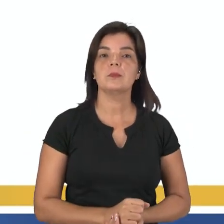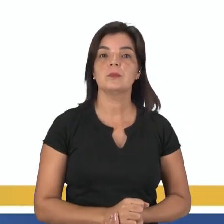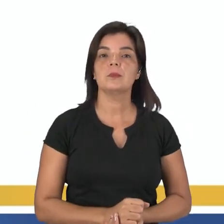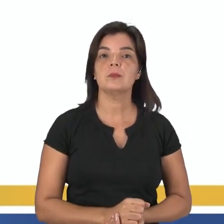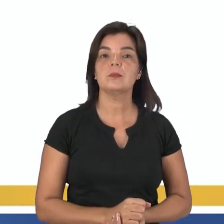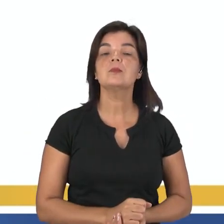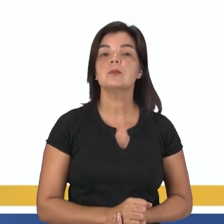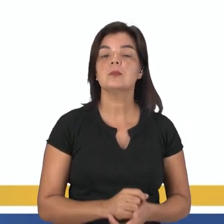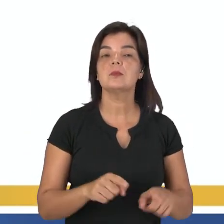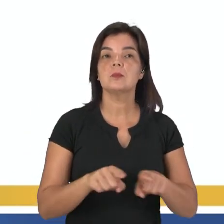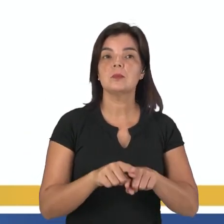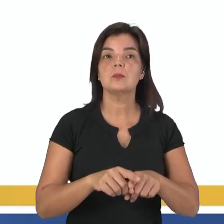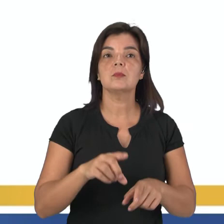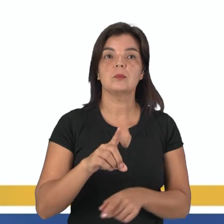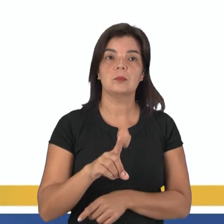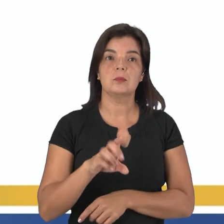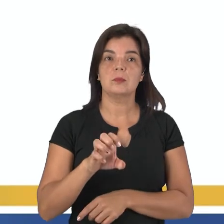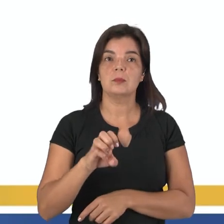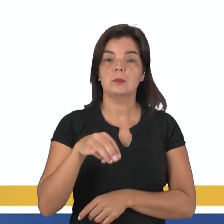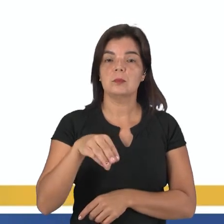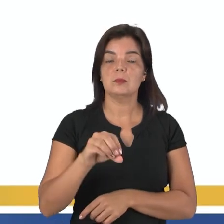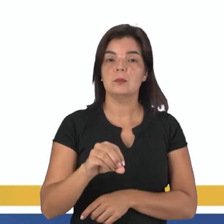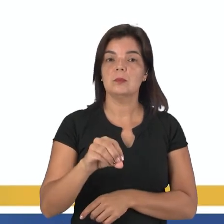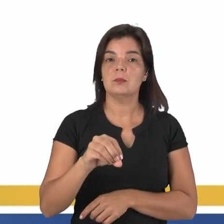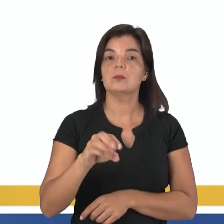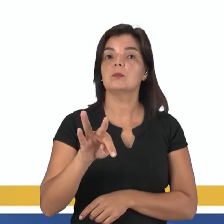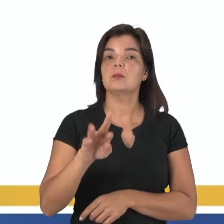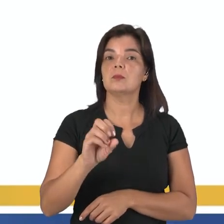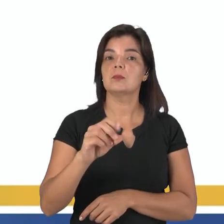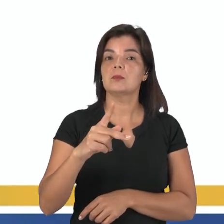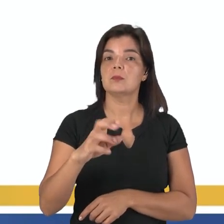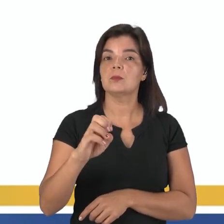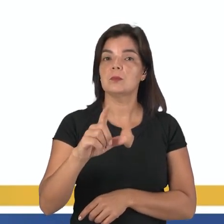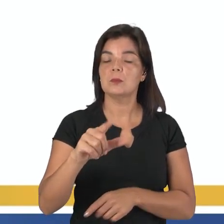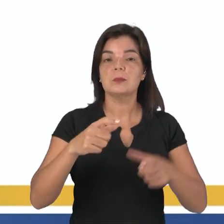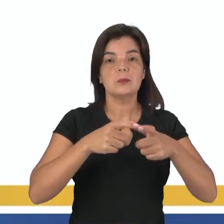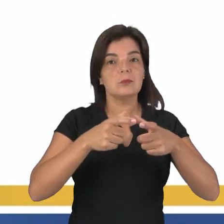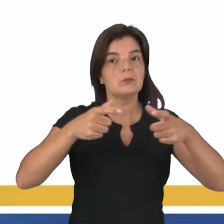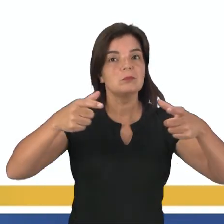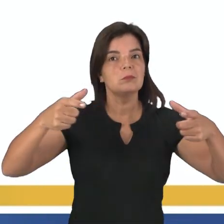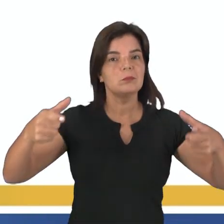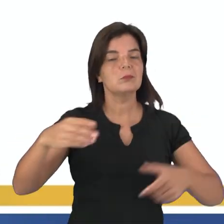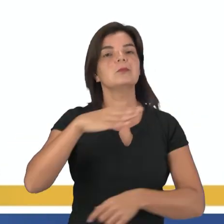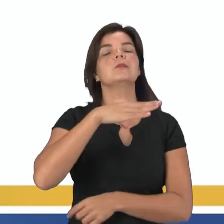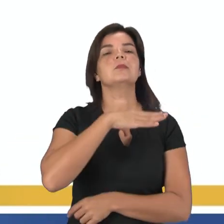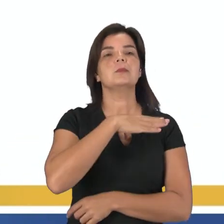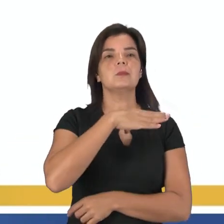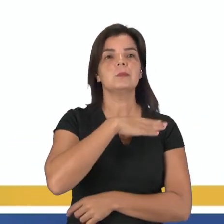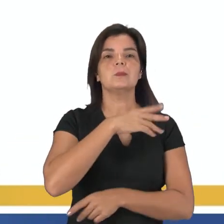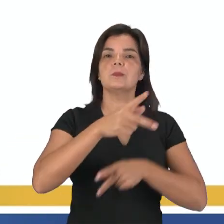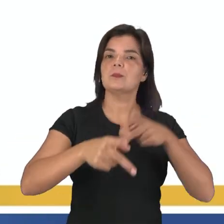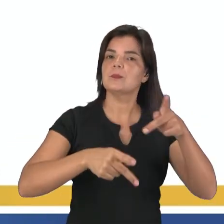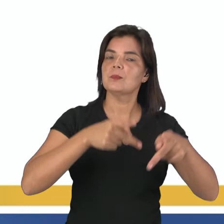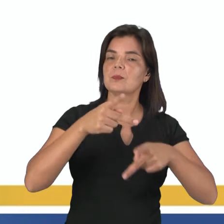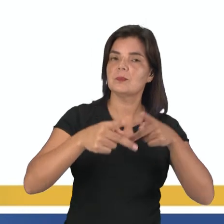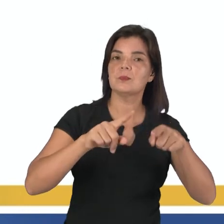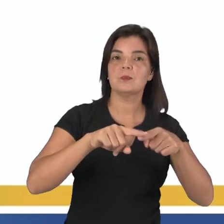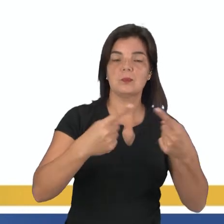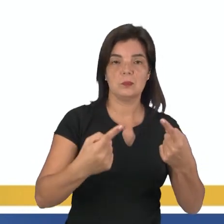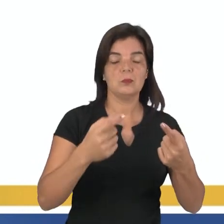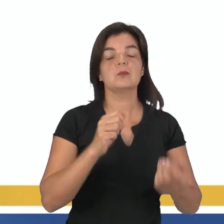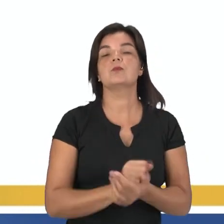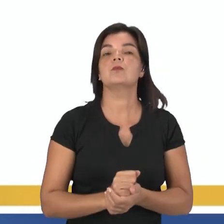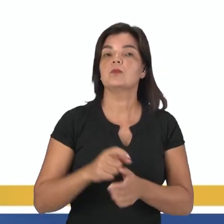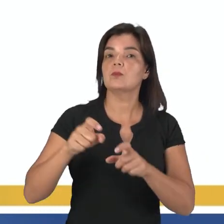desmetropolização. As grandes metrópoles repelindo sua população, seja para